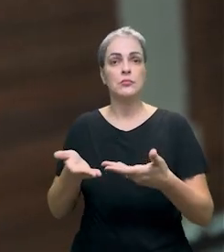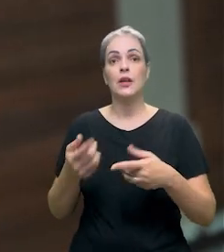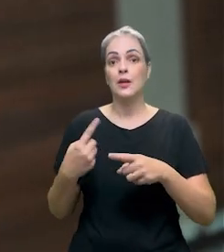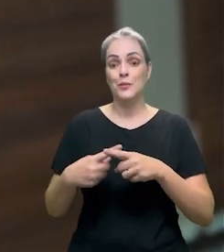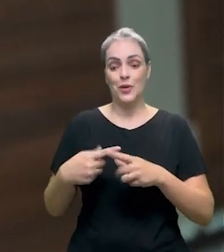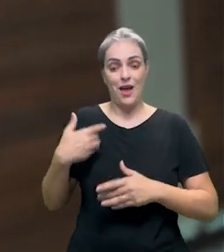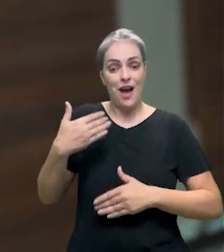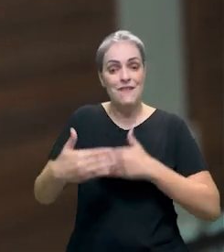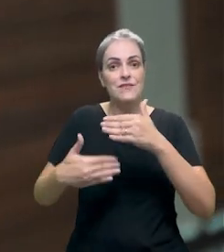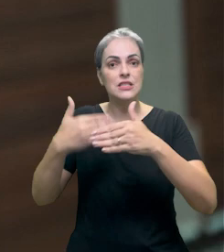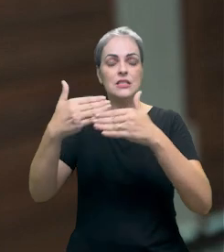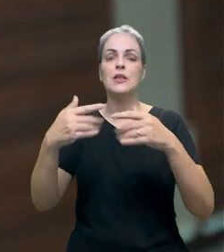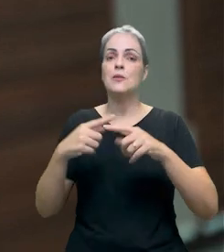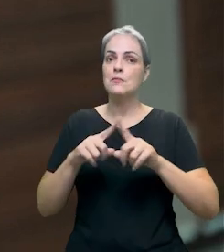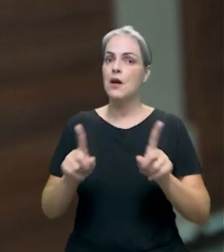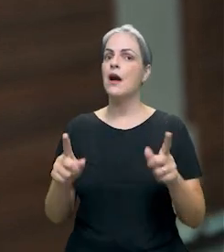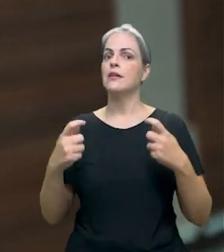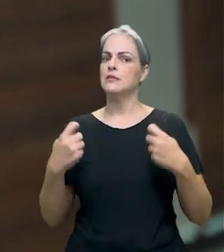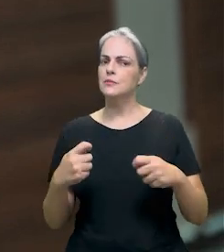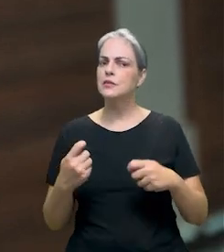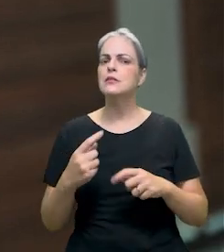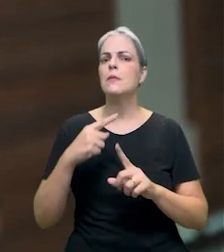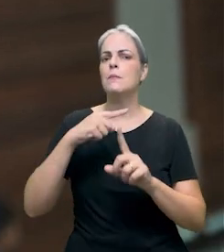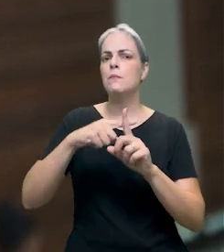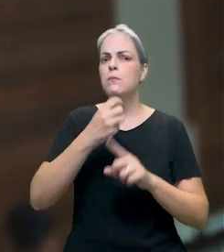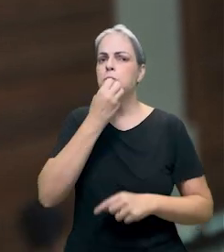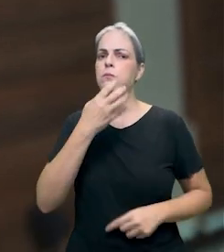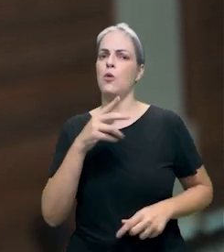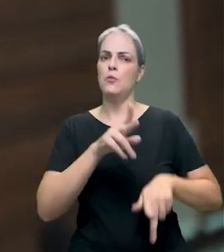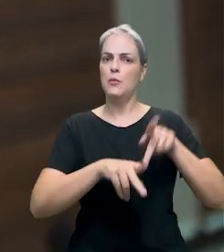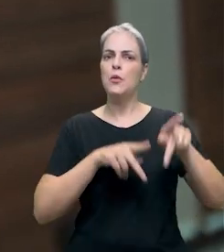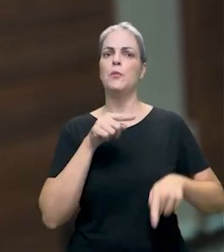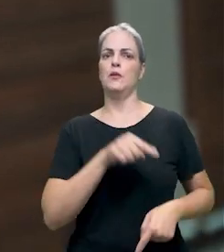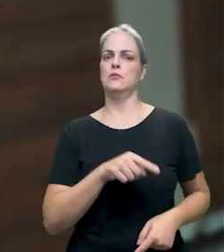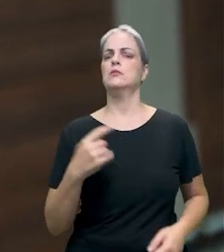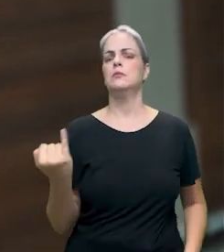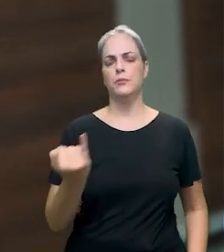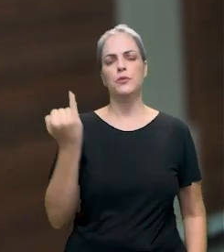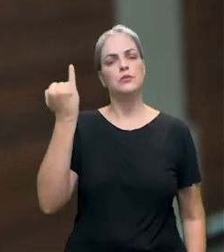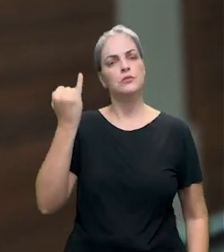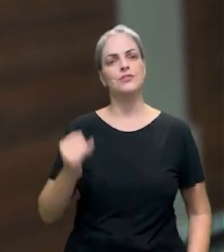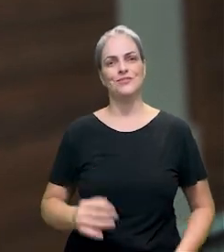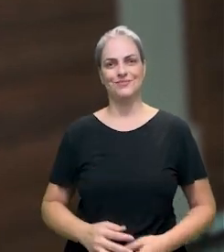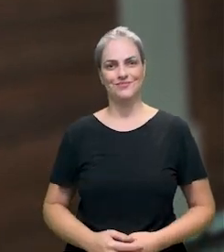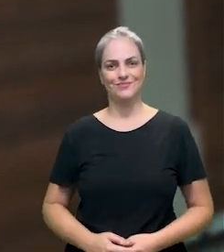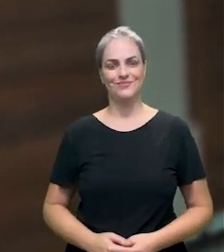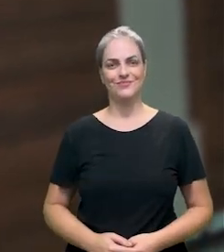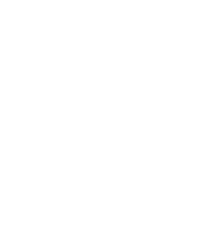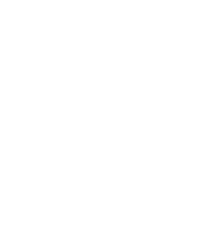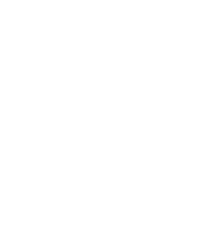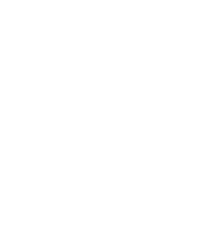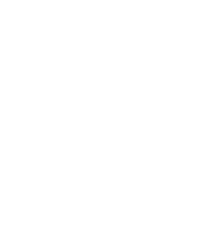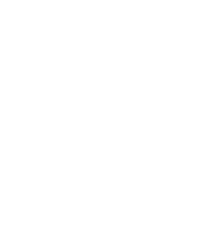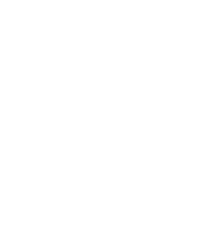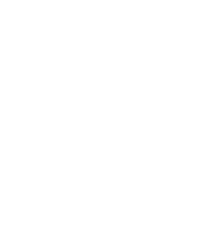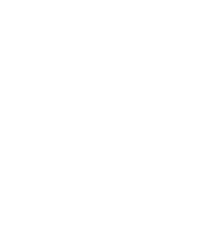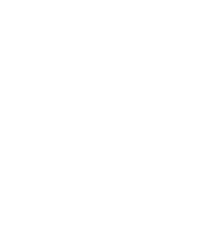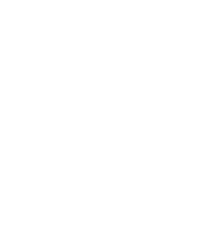a gente tenha, à medida que essas ações vão avançando, mas que elas sejam positivas para quem está na ponta. Isso é fundamental.